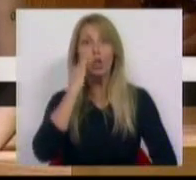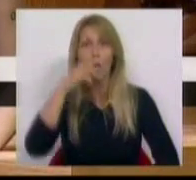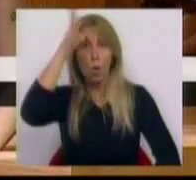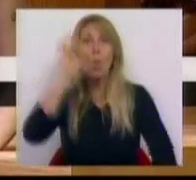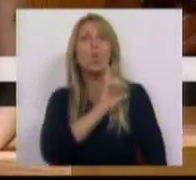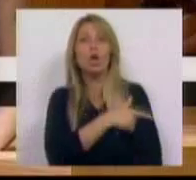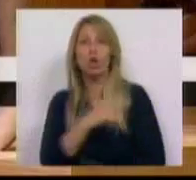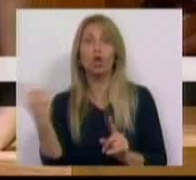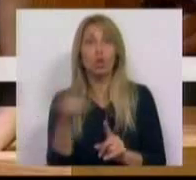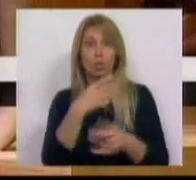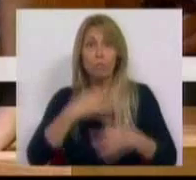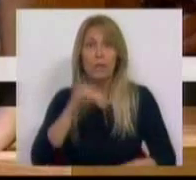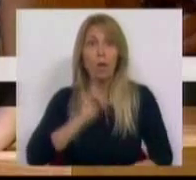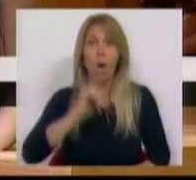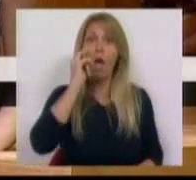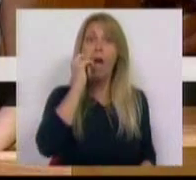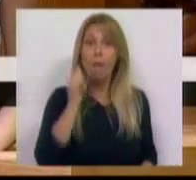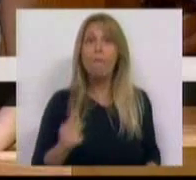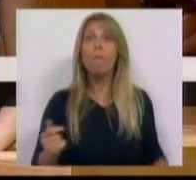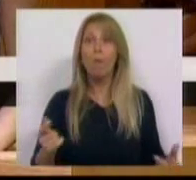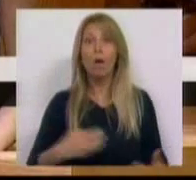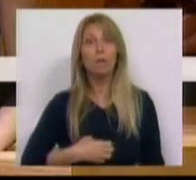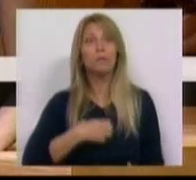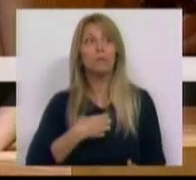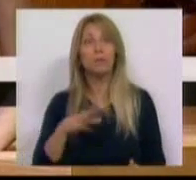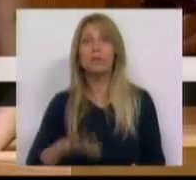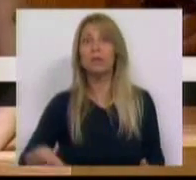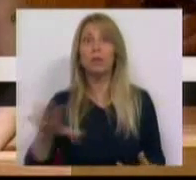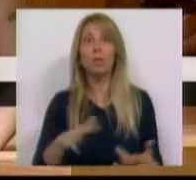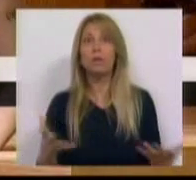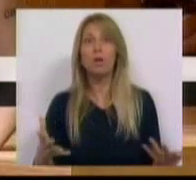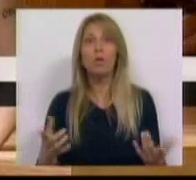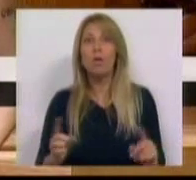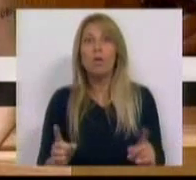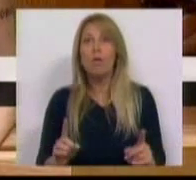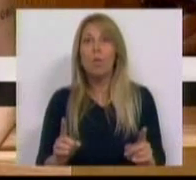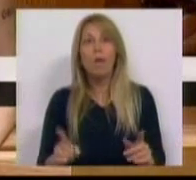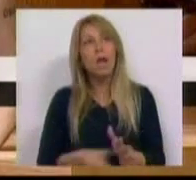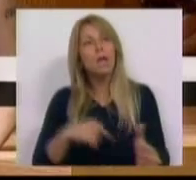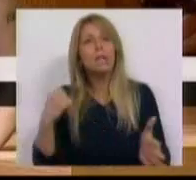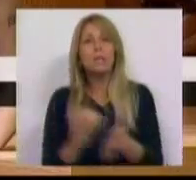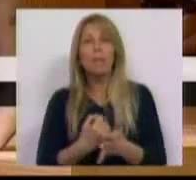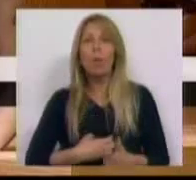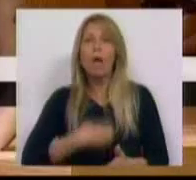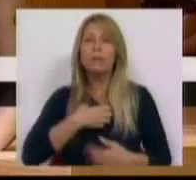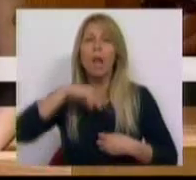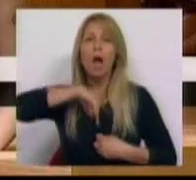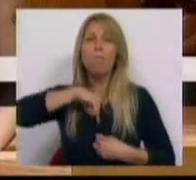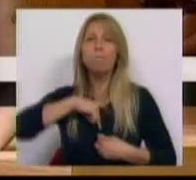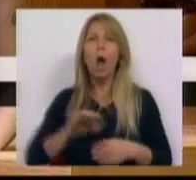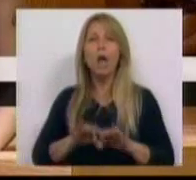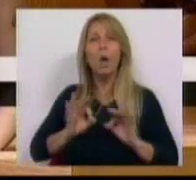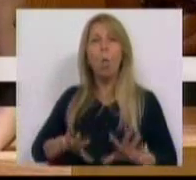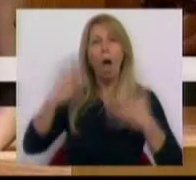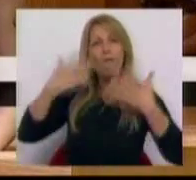todos que se debatem com a circunstância de nem sempre habitarem a sua pele. Gostava de dizer